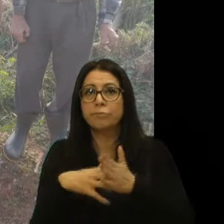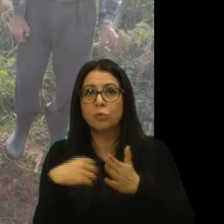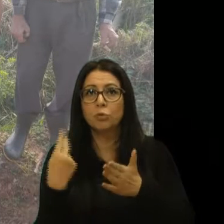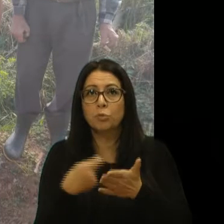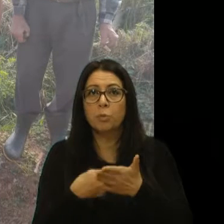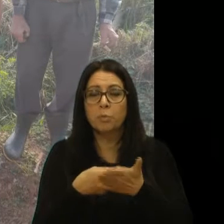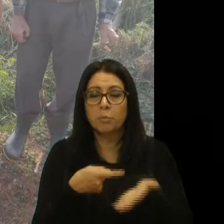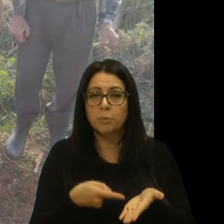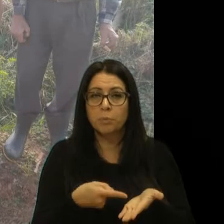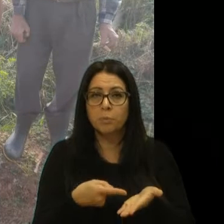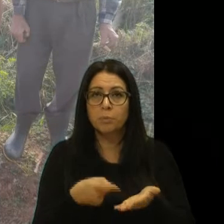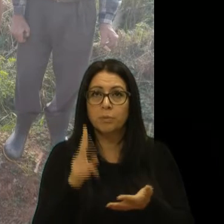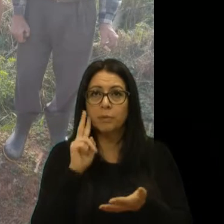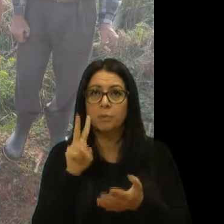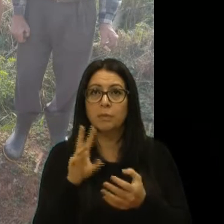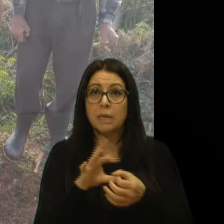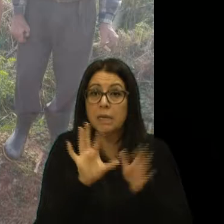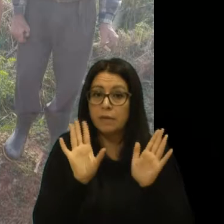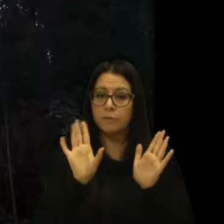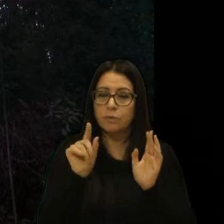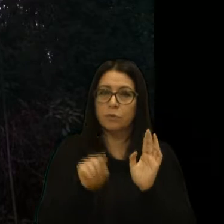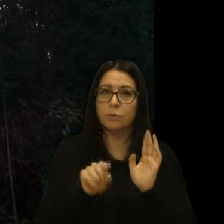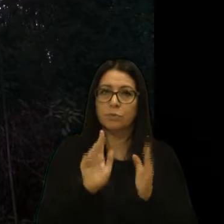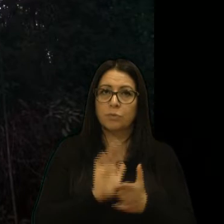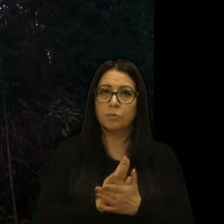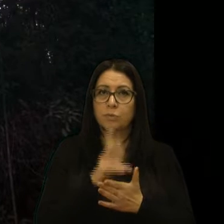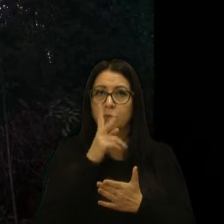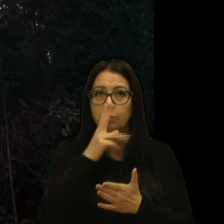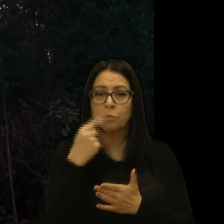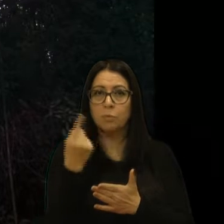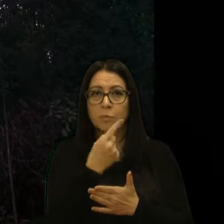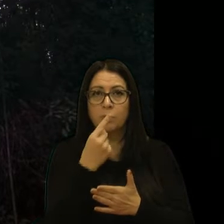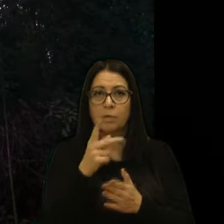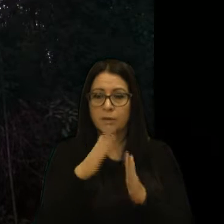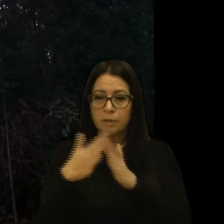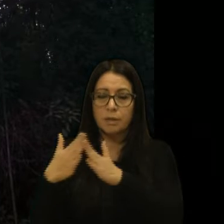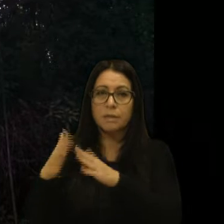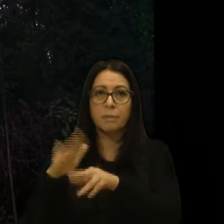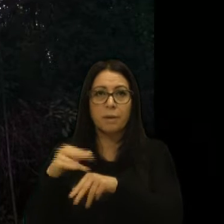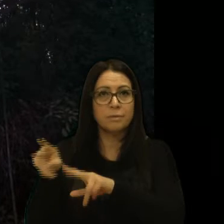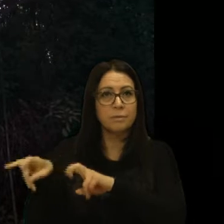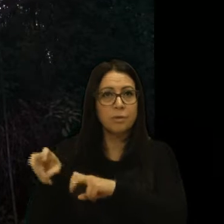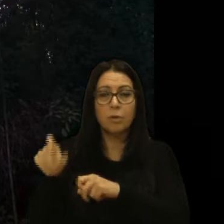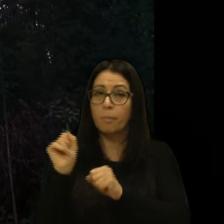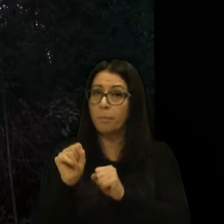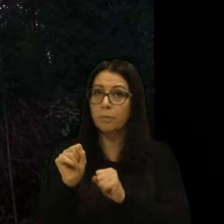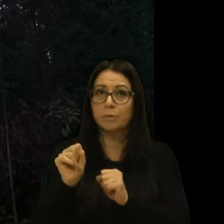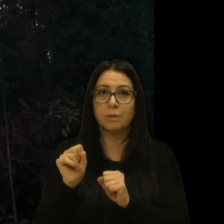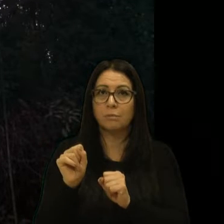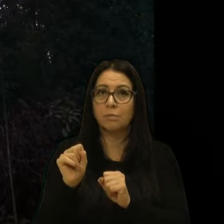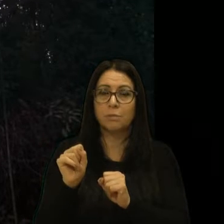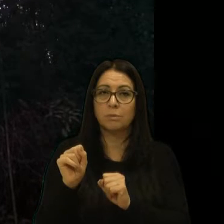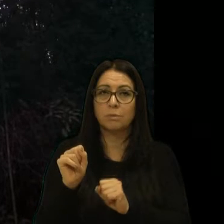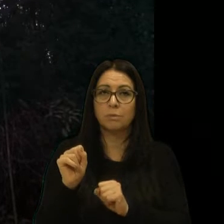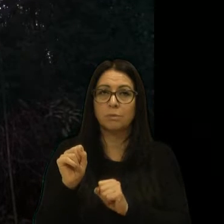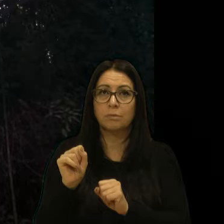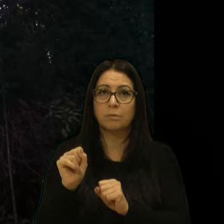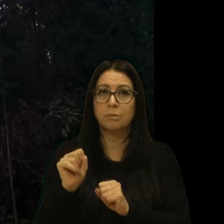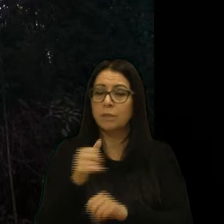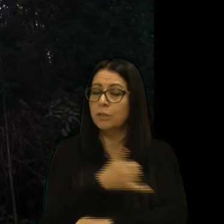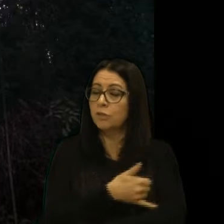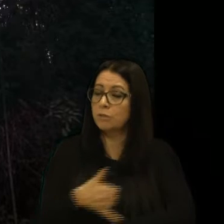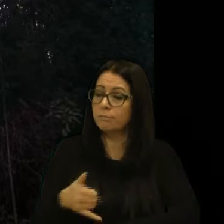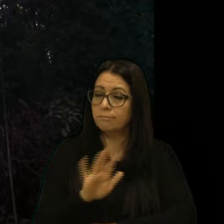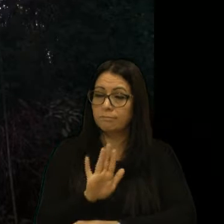aqui, então, nós temos que estar, livre dessa situação, inclusive, como morador do interior, nós não podemos, tapar